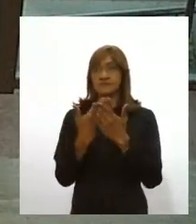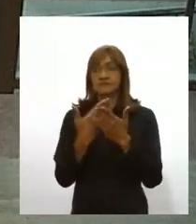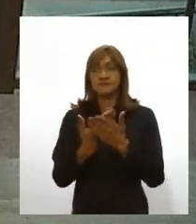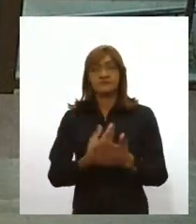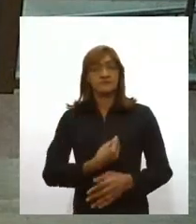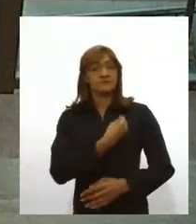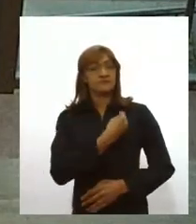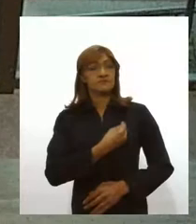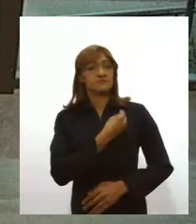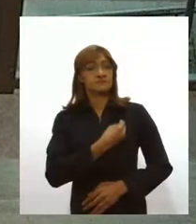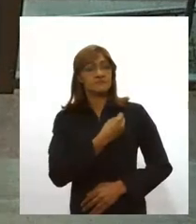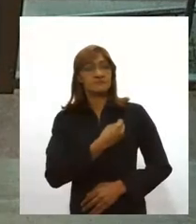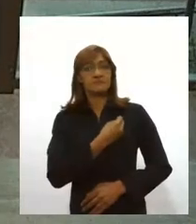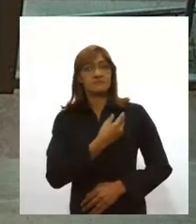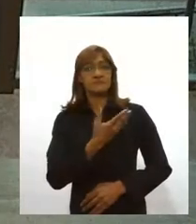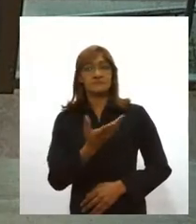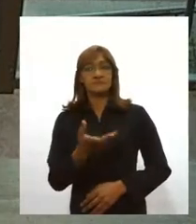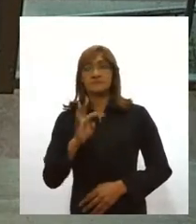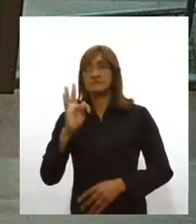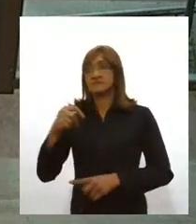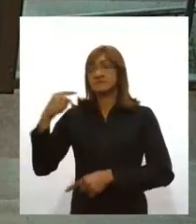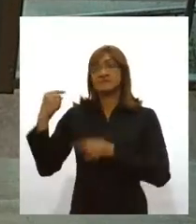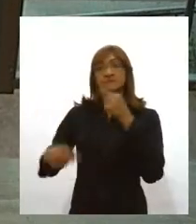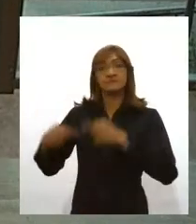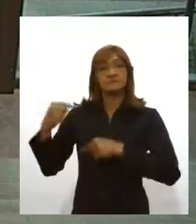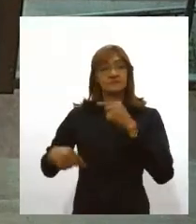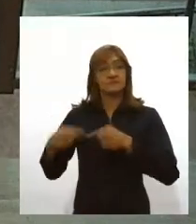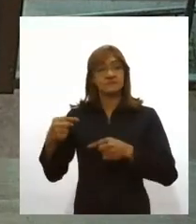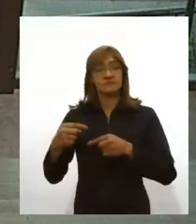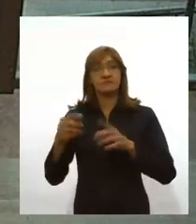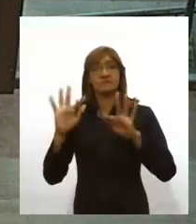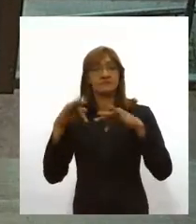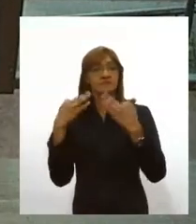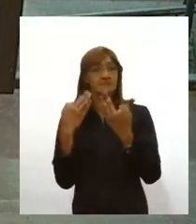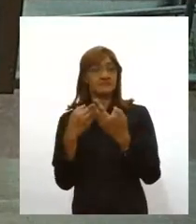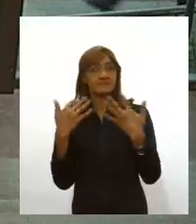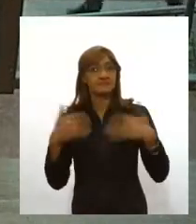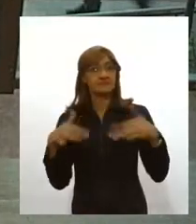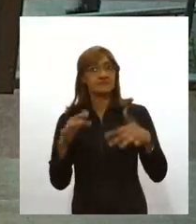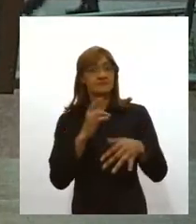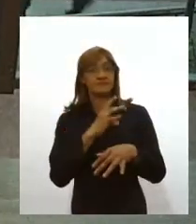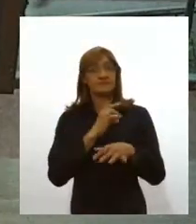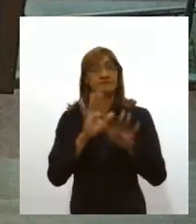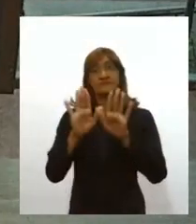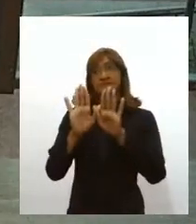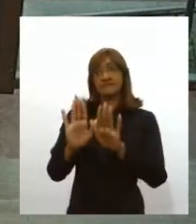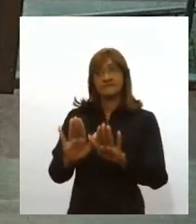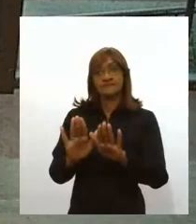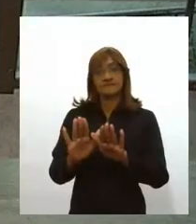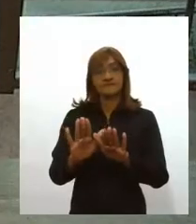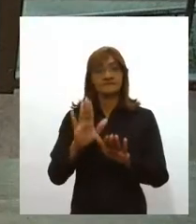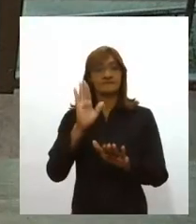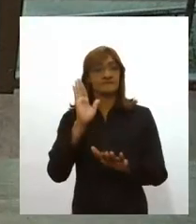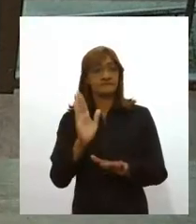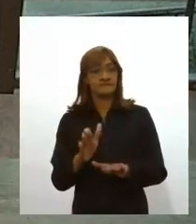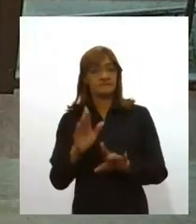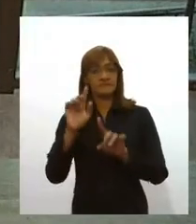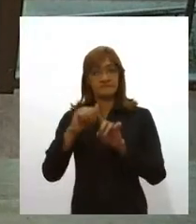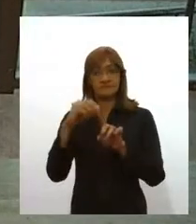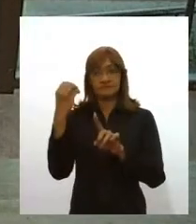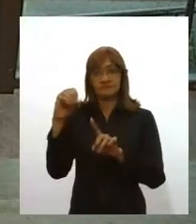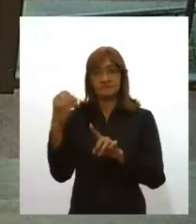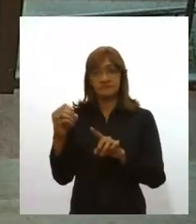é algo que tem se discutido muito, inclusive muitos pais estão até temerosos, mas que já se fala, inclusive, em outubro, tomar essa